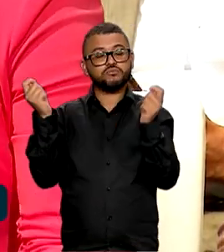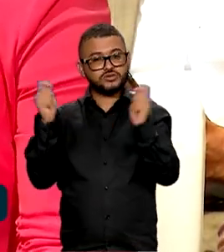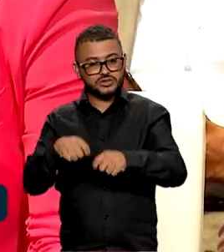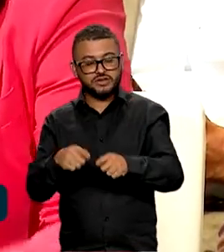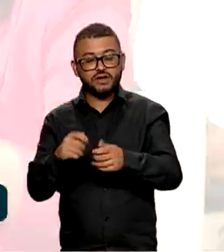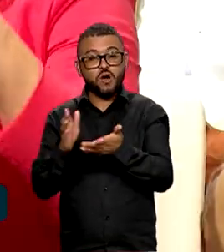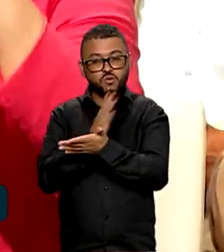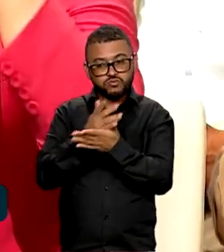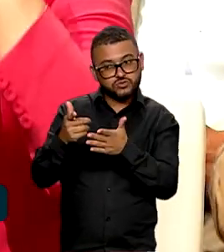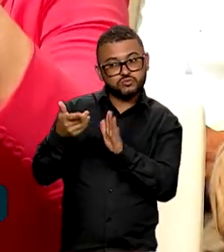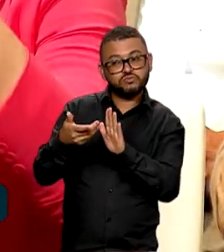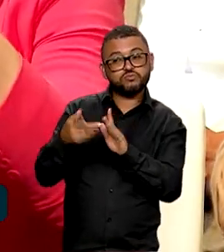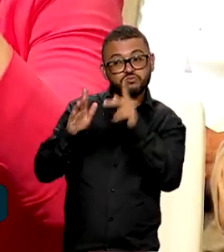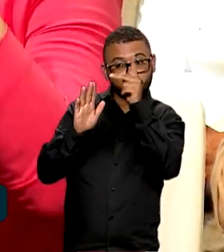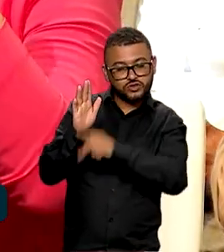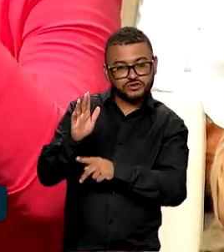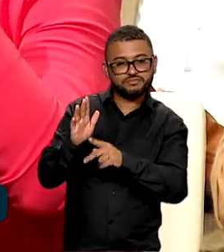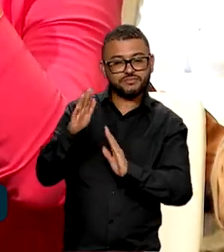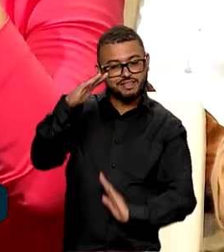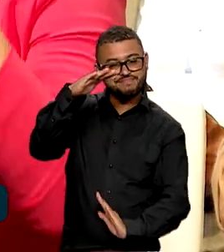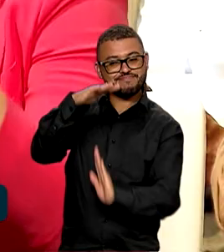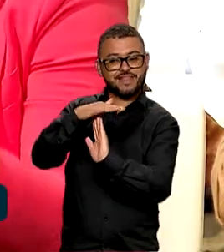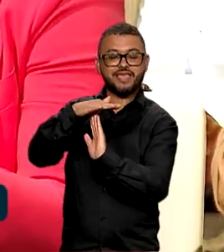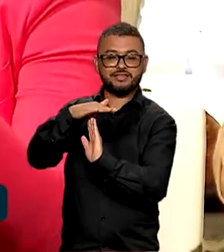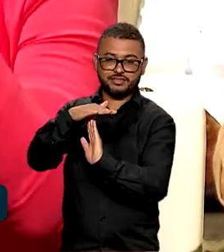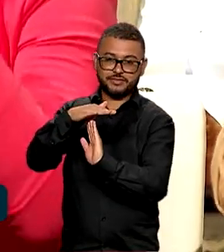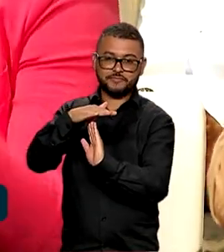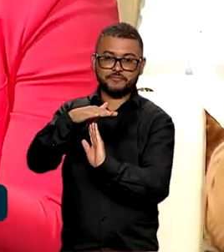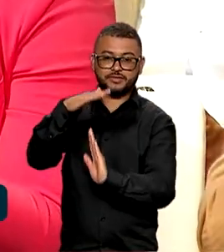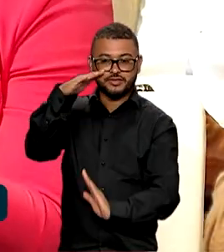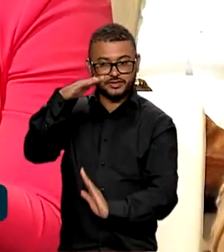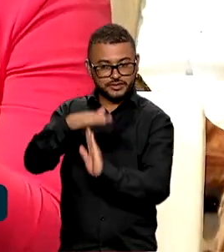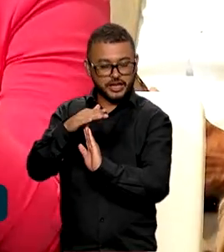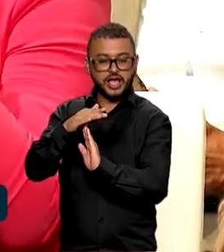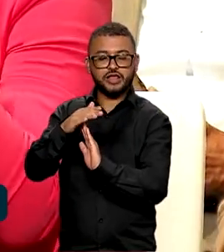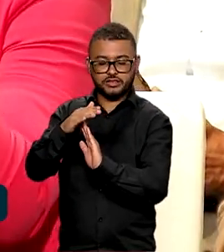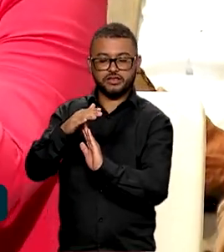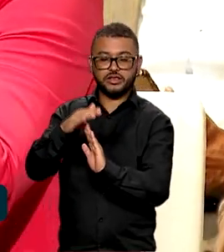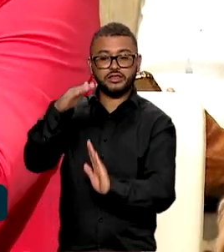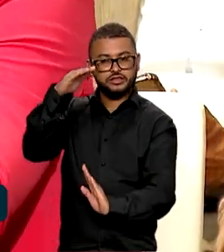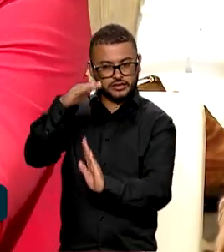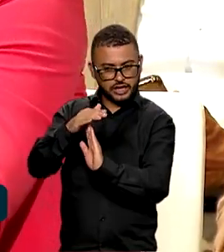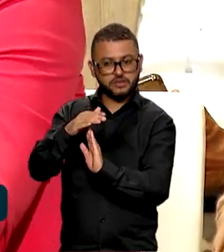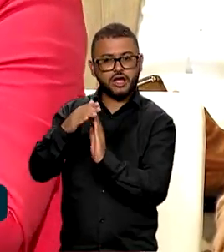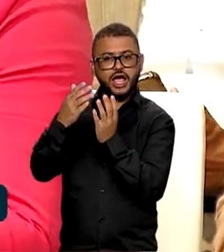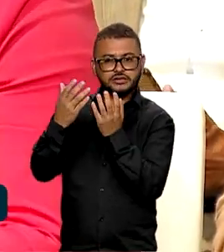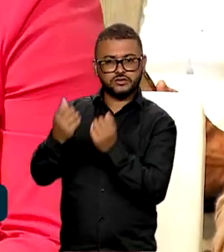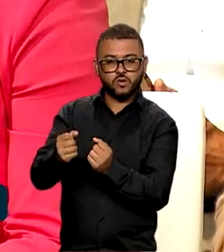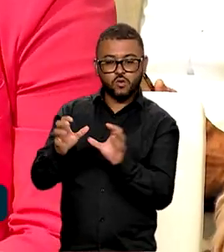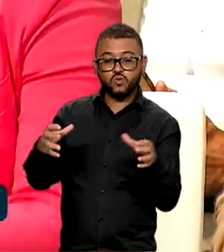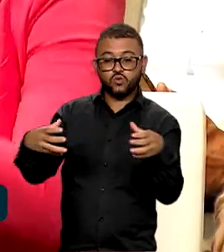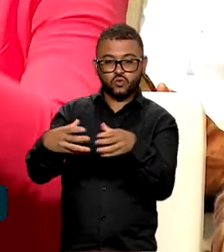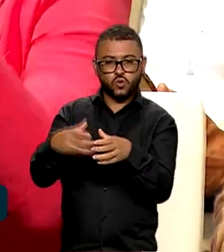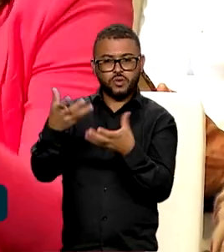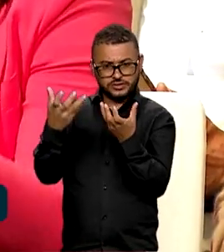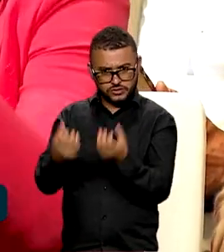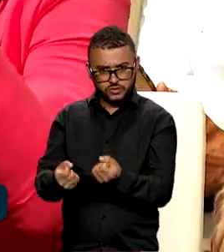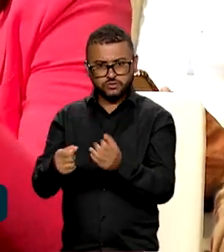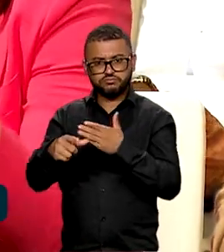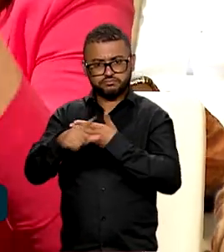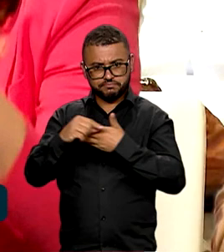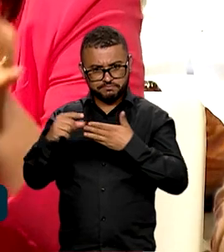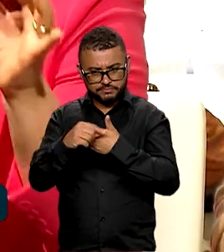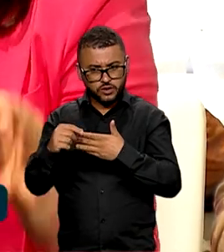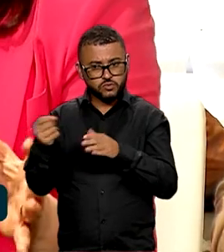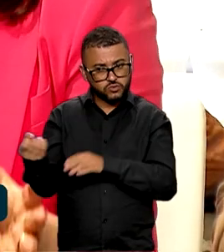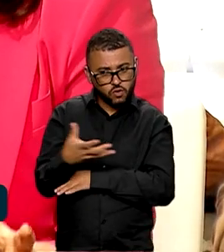computadas também. O teto foi absolutamente respeitado pela equipe da Cália Civil à luz